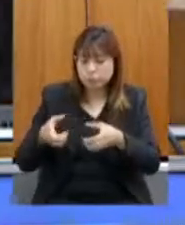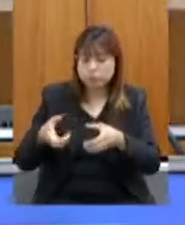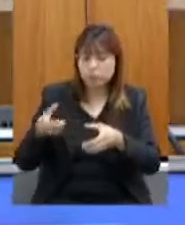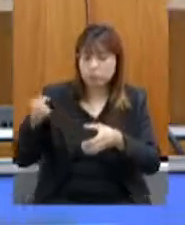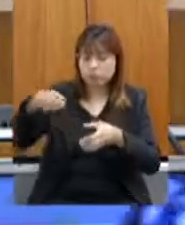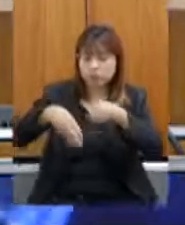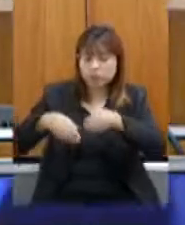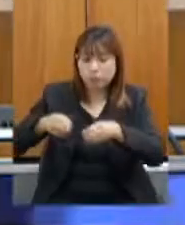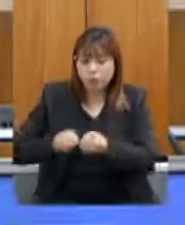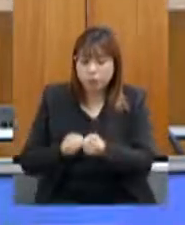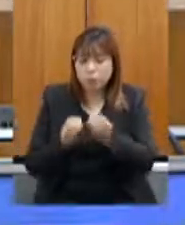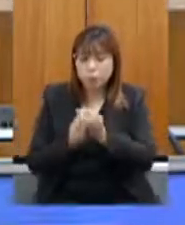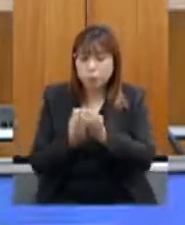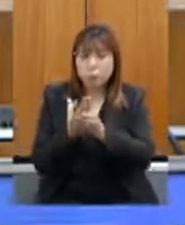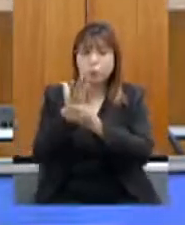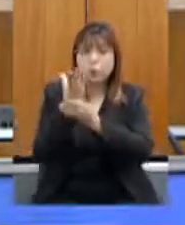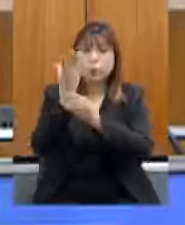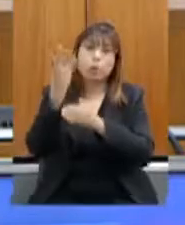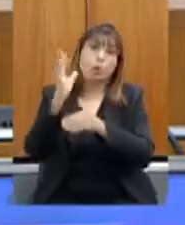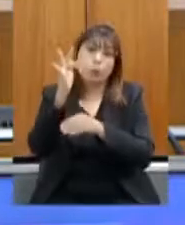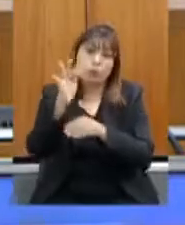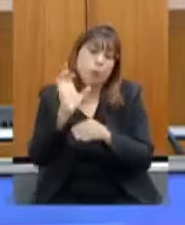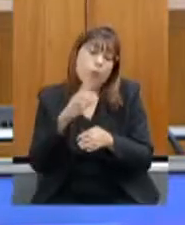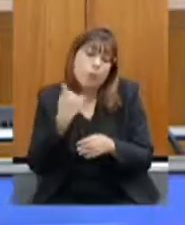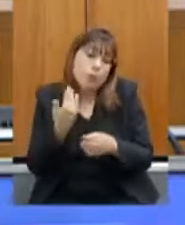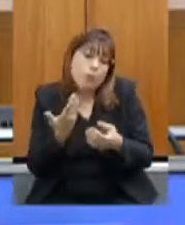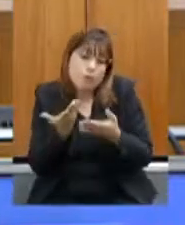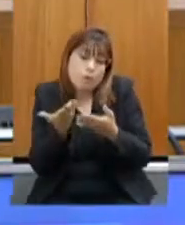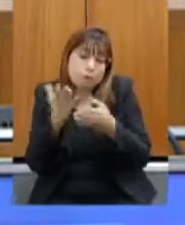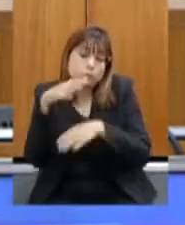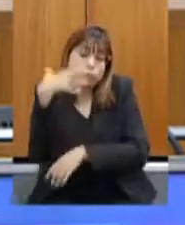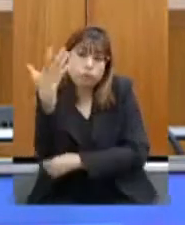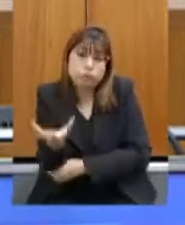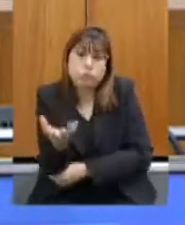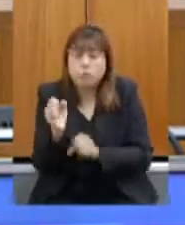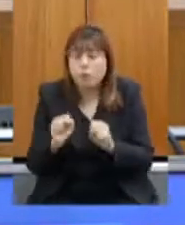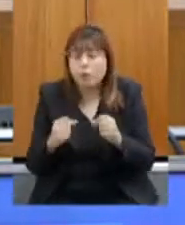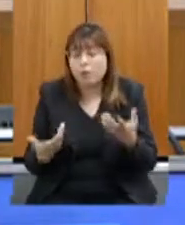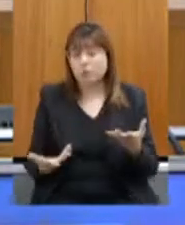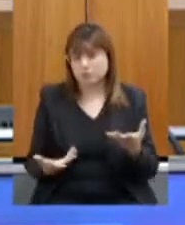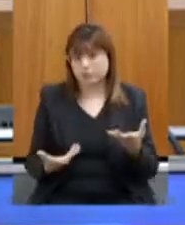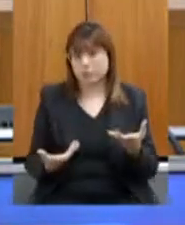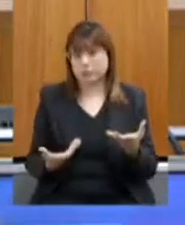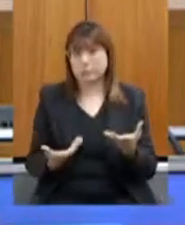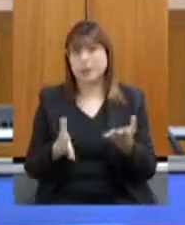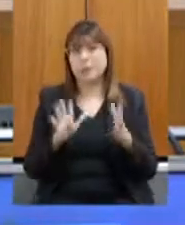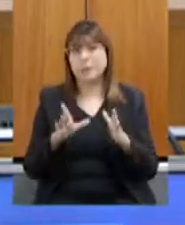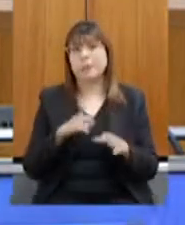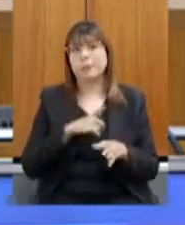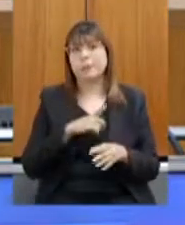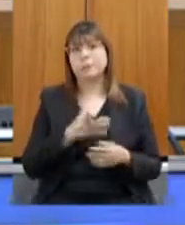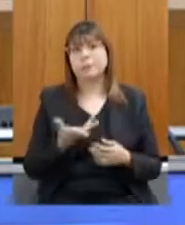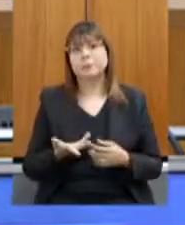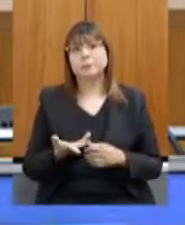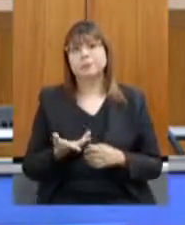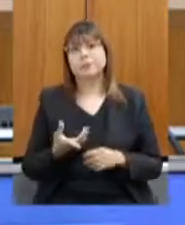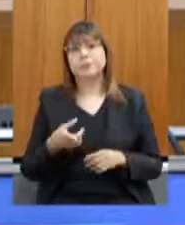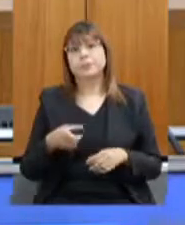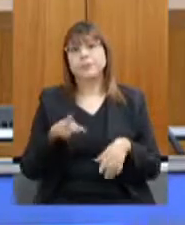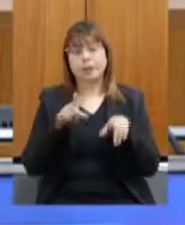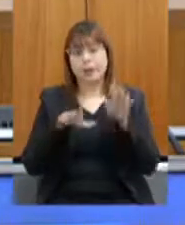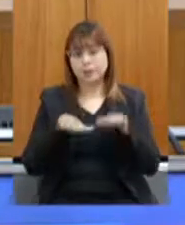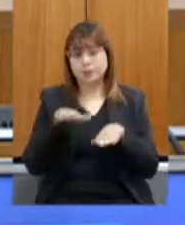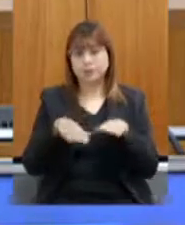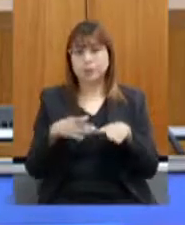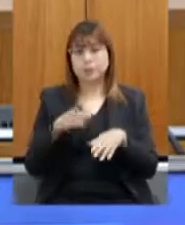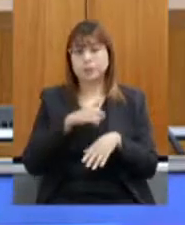podemos ter grandes árvores de reforçamento de qualquer espécie no nosso estado mas nós temos árvores sagradas que trazem um desgaste muito